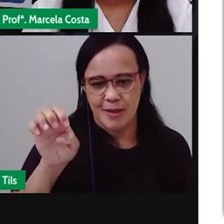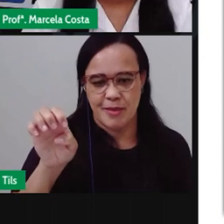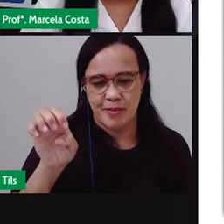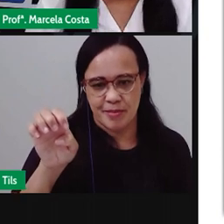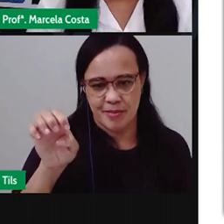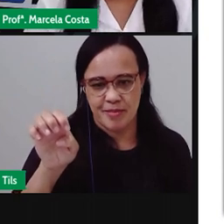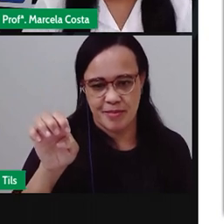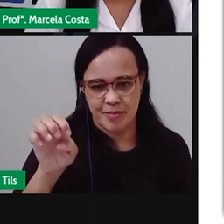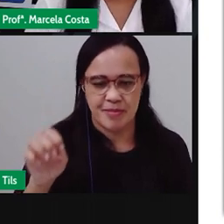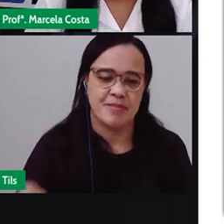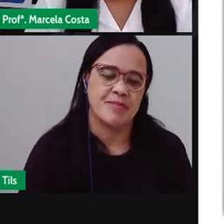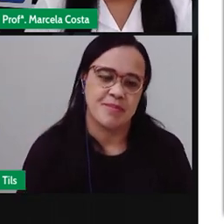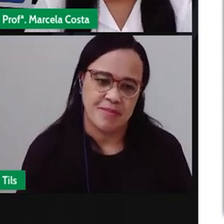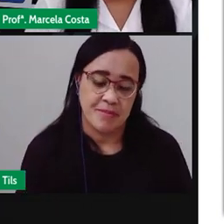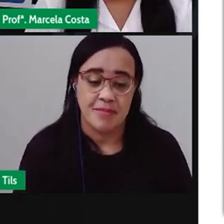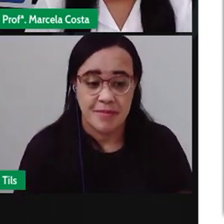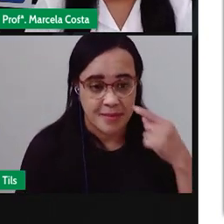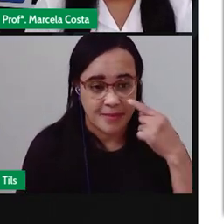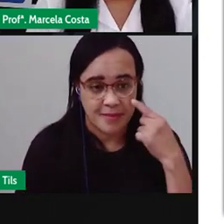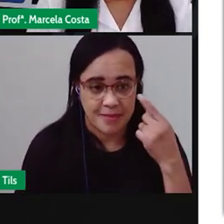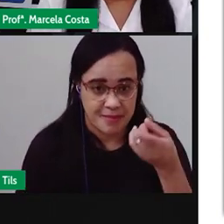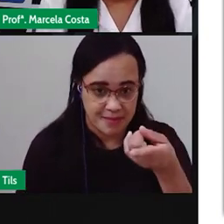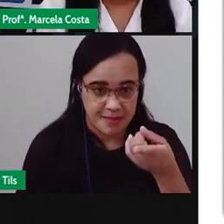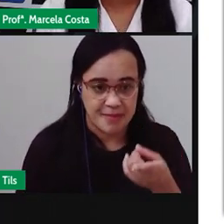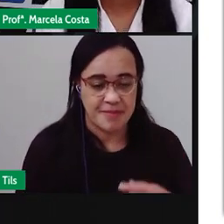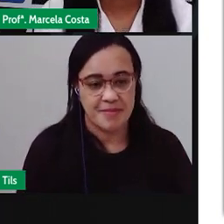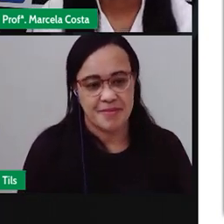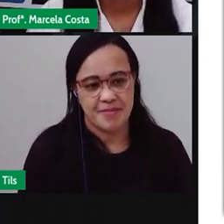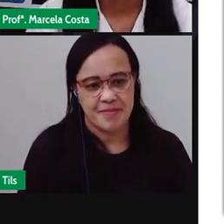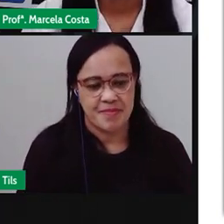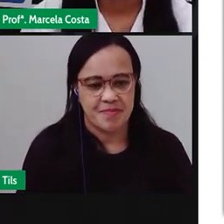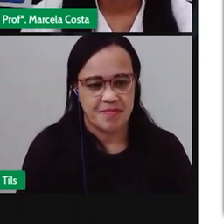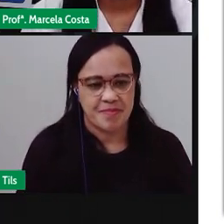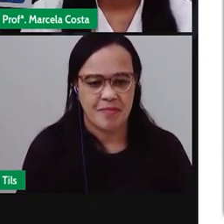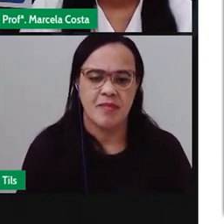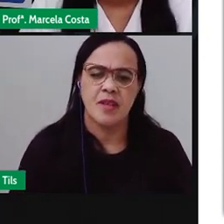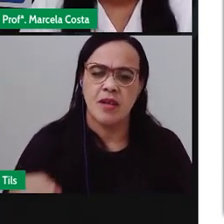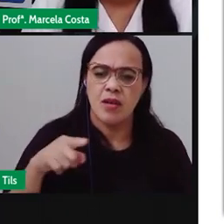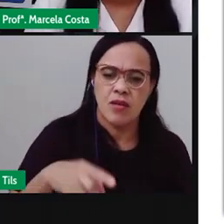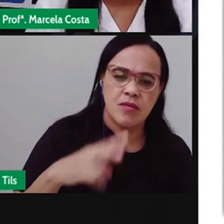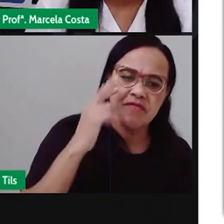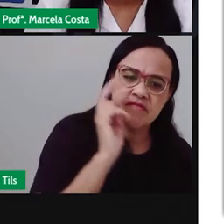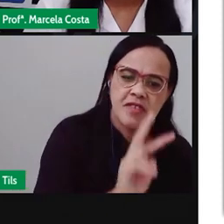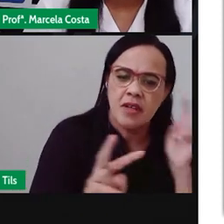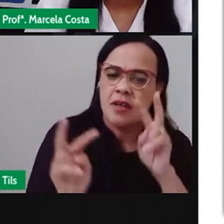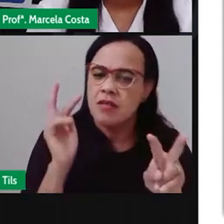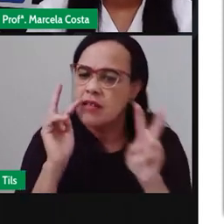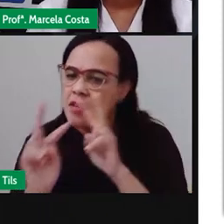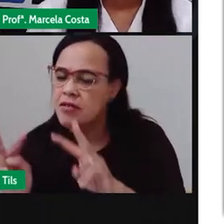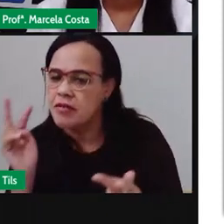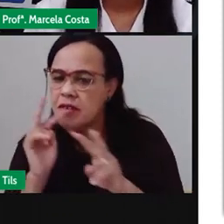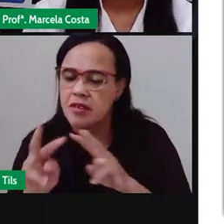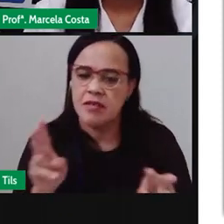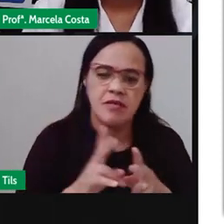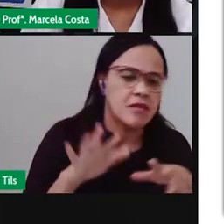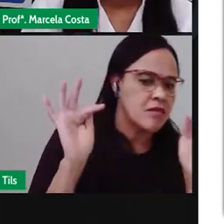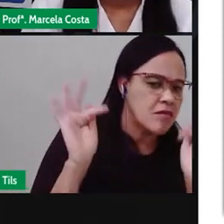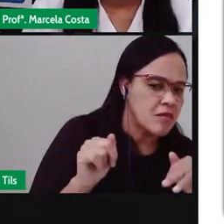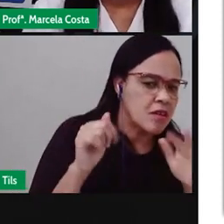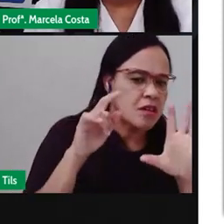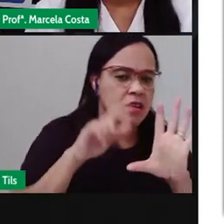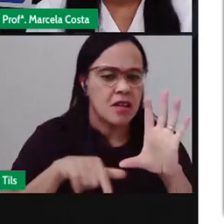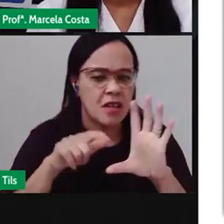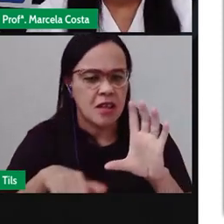Tá vendo? Conseguiram ver aí nessa animação Quando